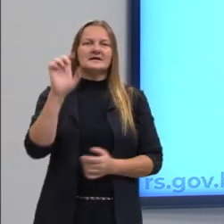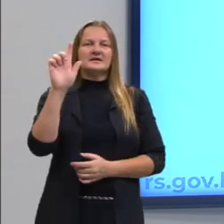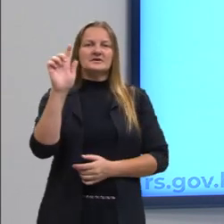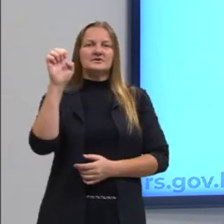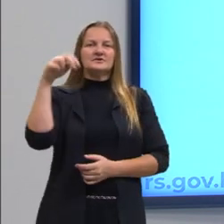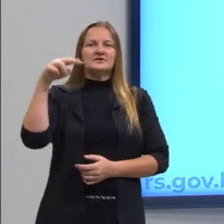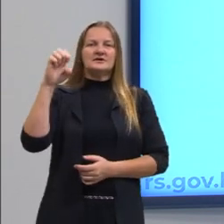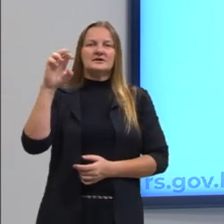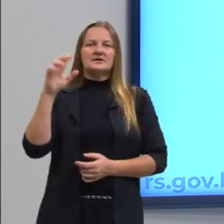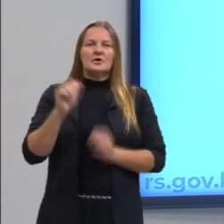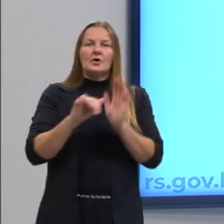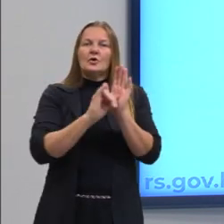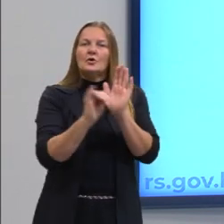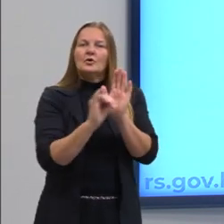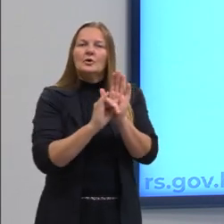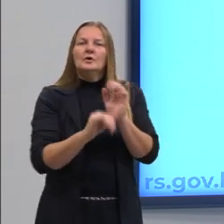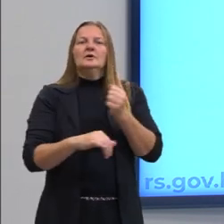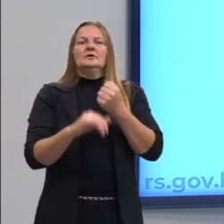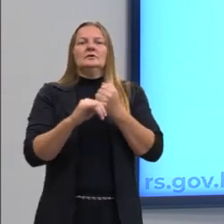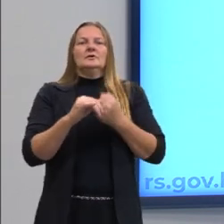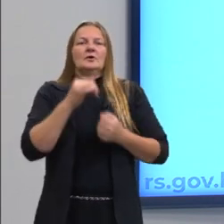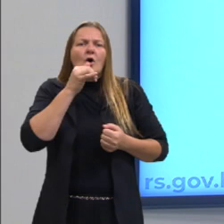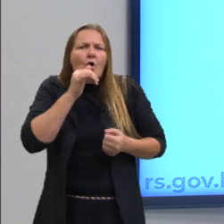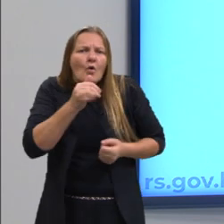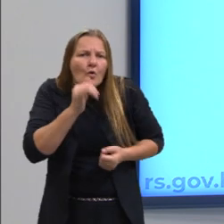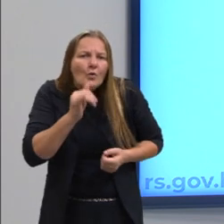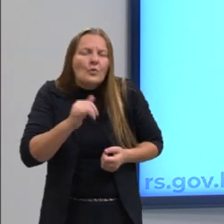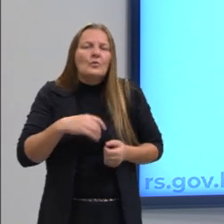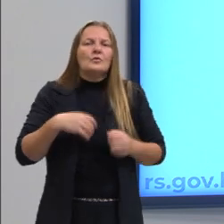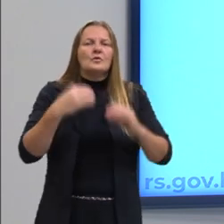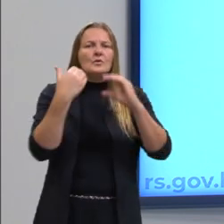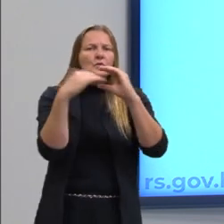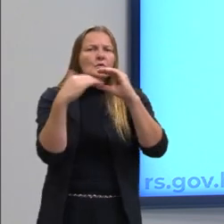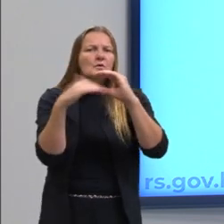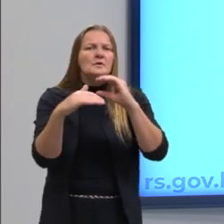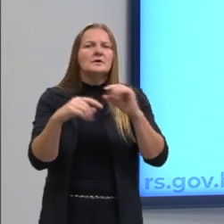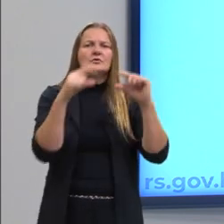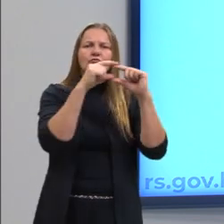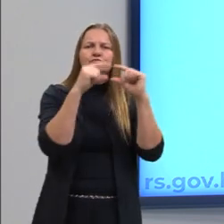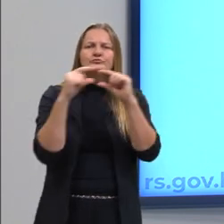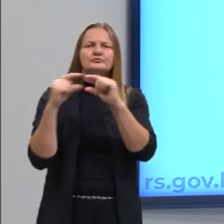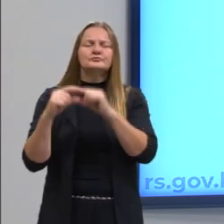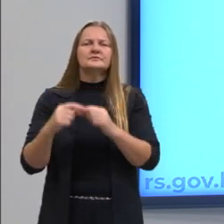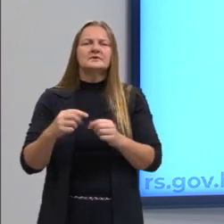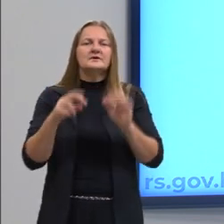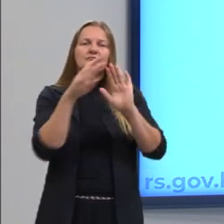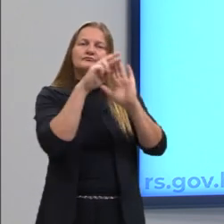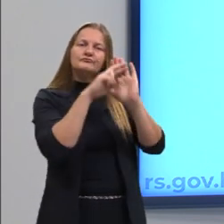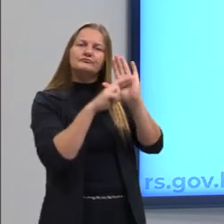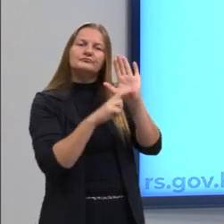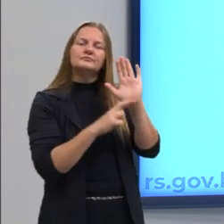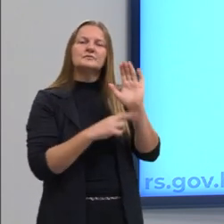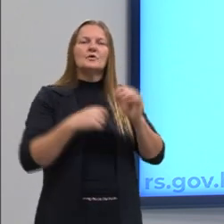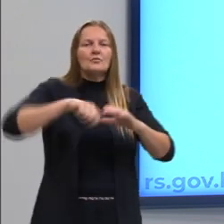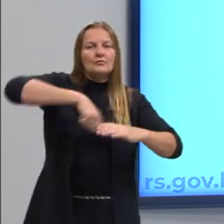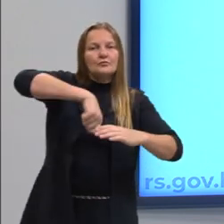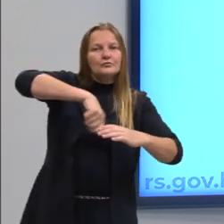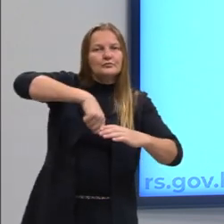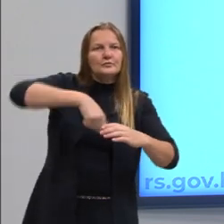alguns contos, crônicas, cartas, e-mails, tiras, receitas, culinárias,